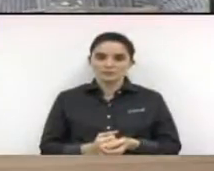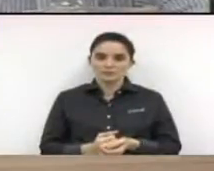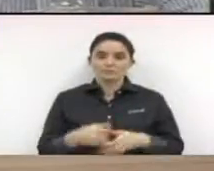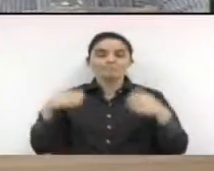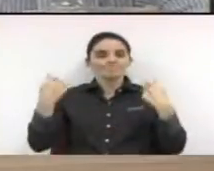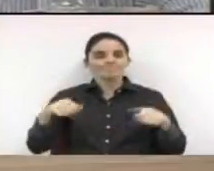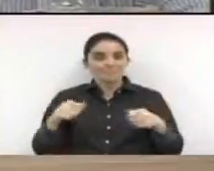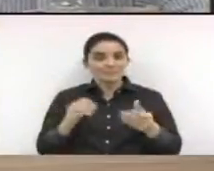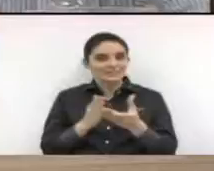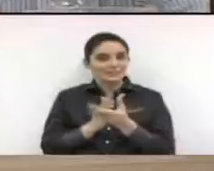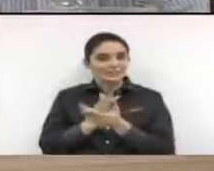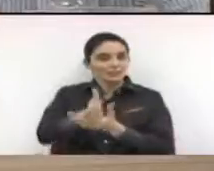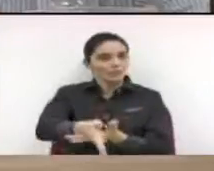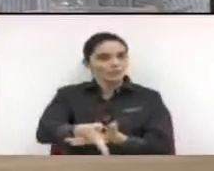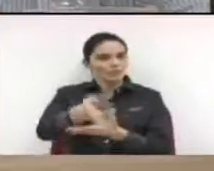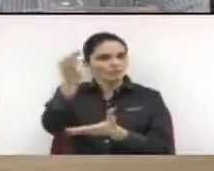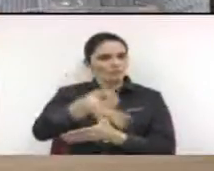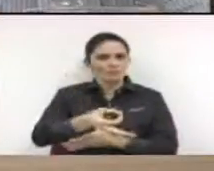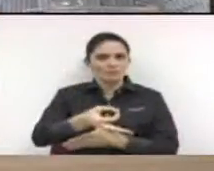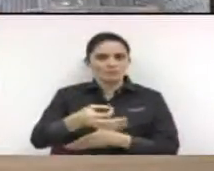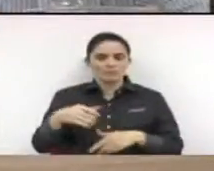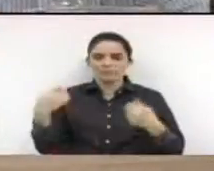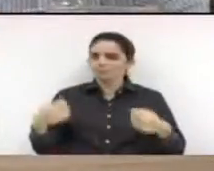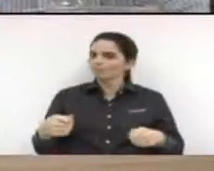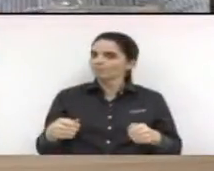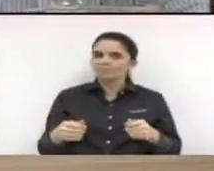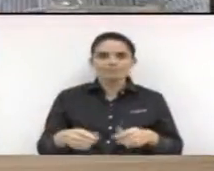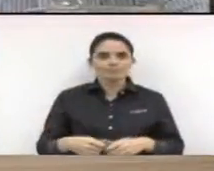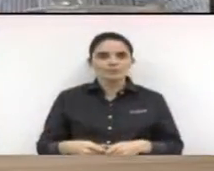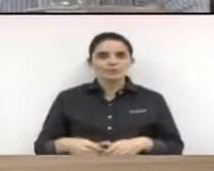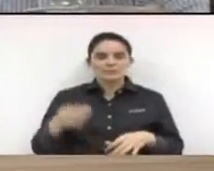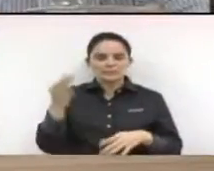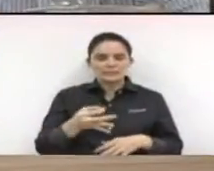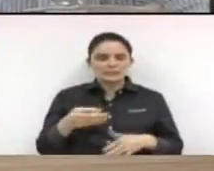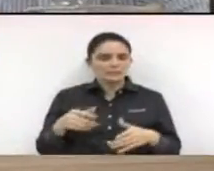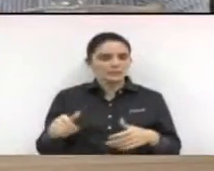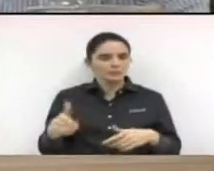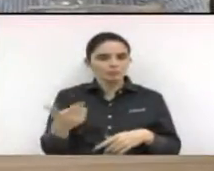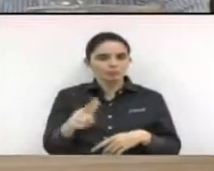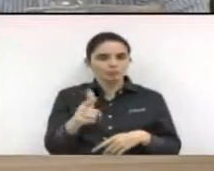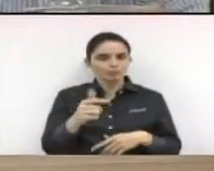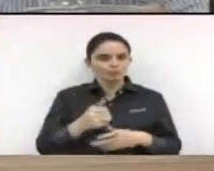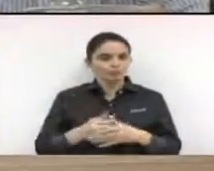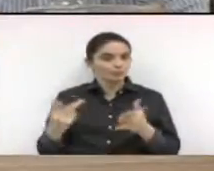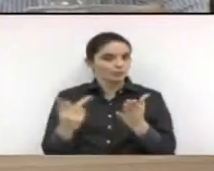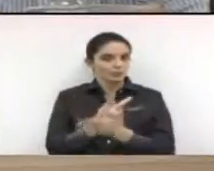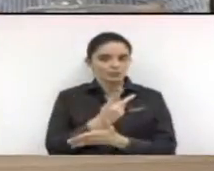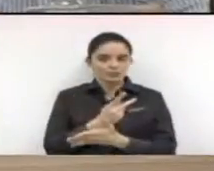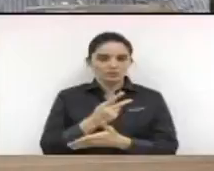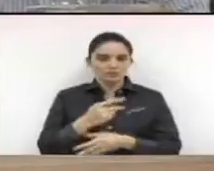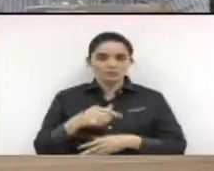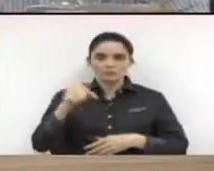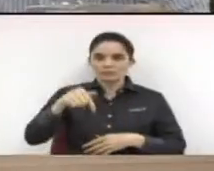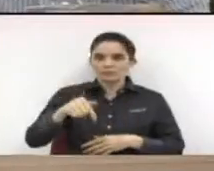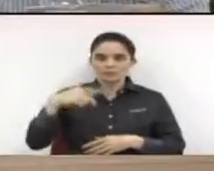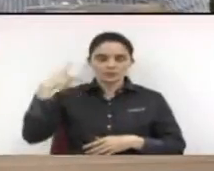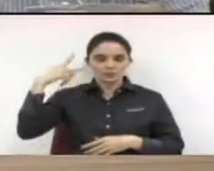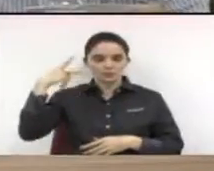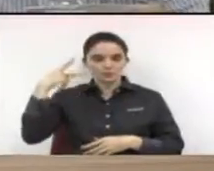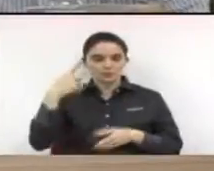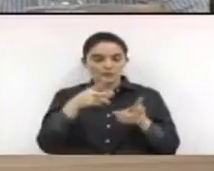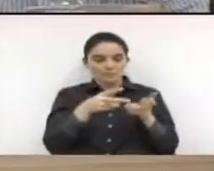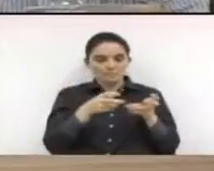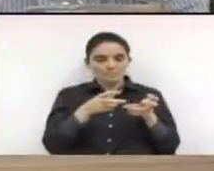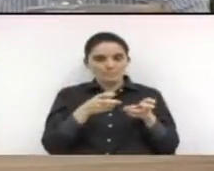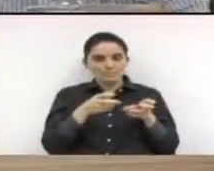célere e inequívoca por parte dos nobres vereadores desta casa legiferante, vestindo